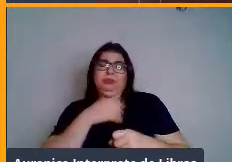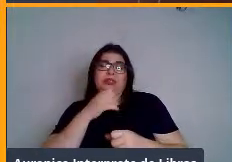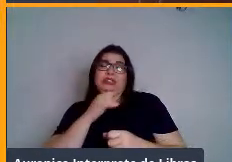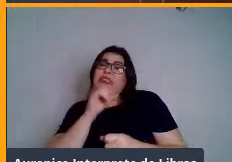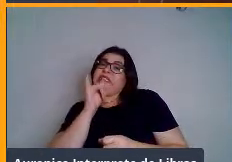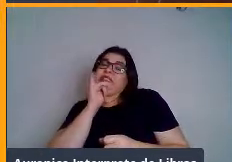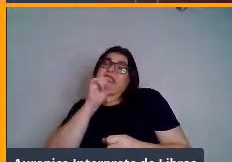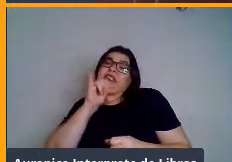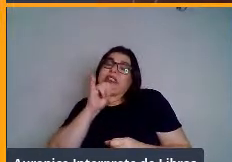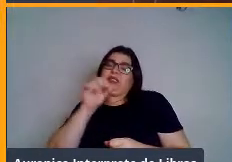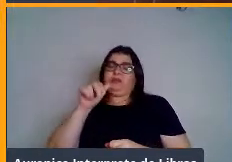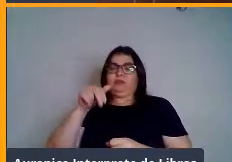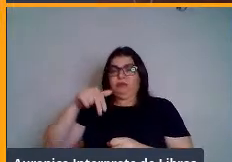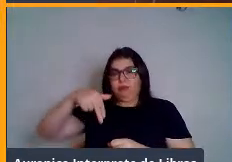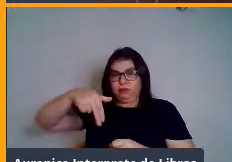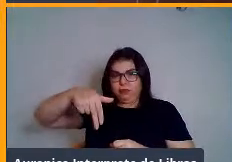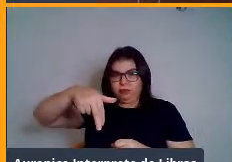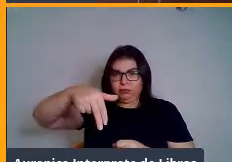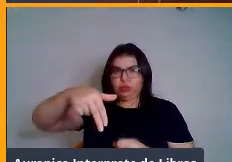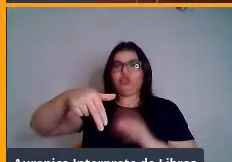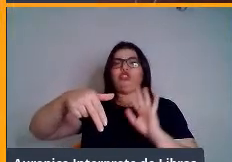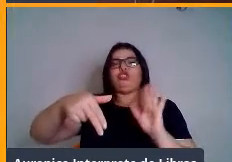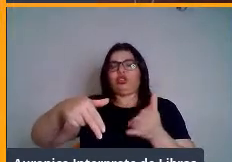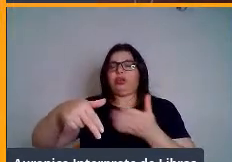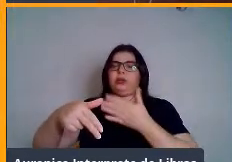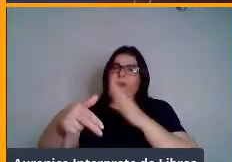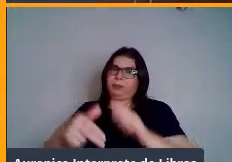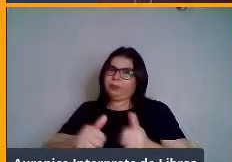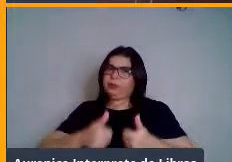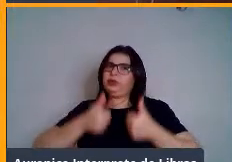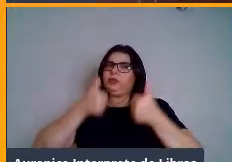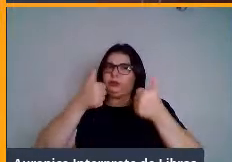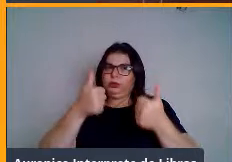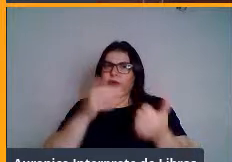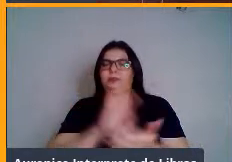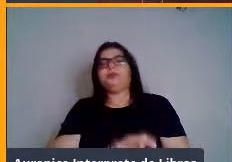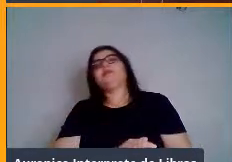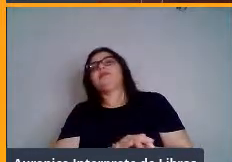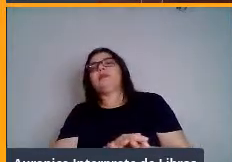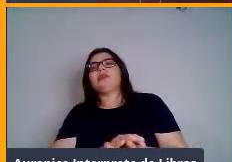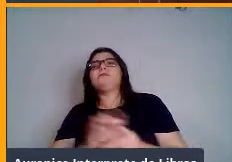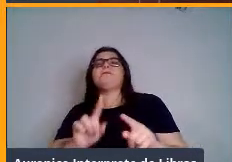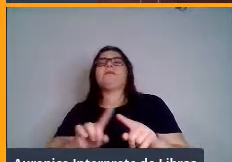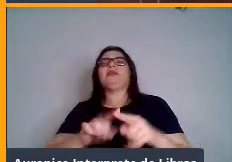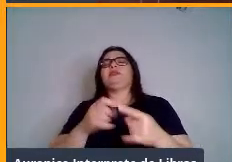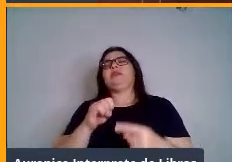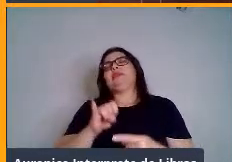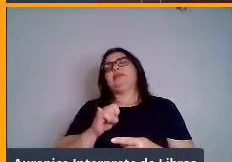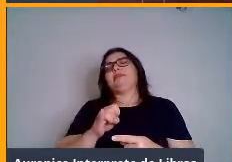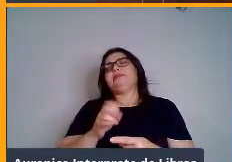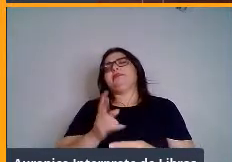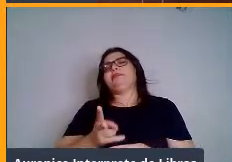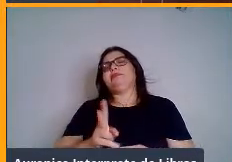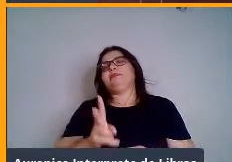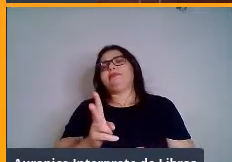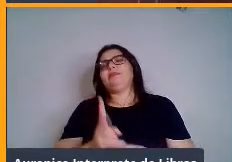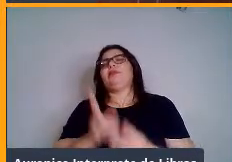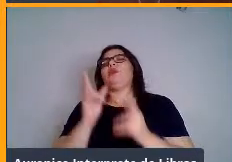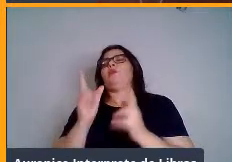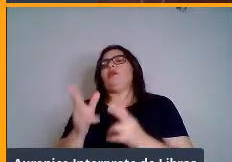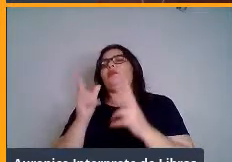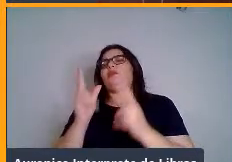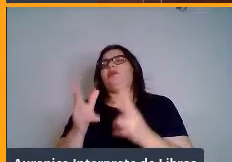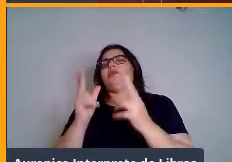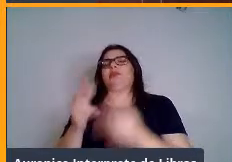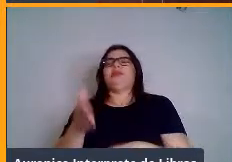trazer vários benefícios para você, certo? Mas, se vocês continuarem fazendo o mesmo treino, ou seja,